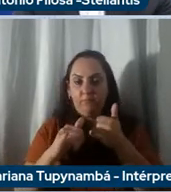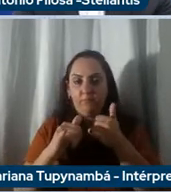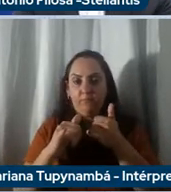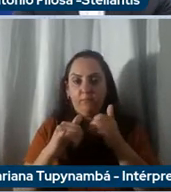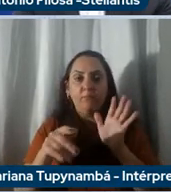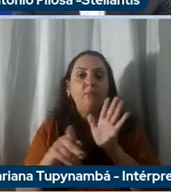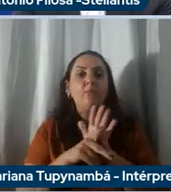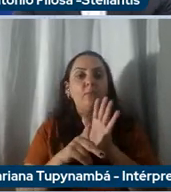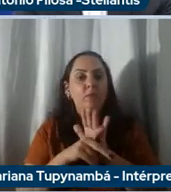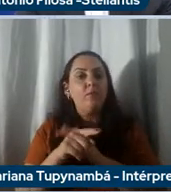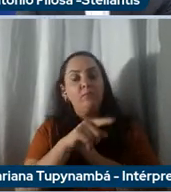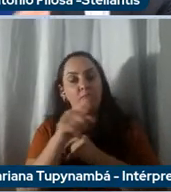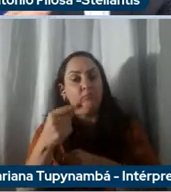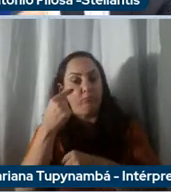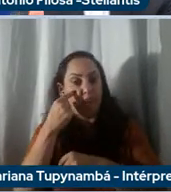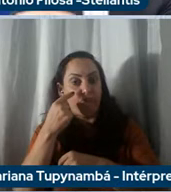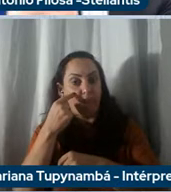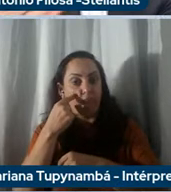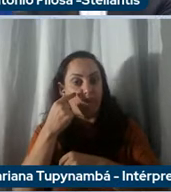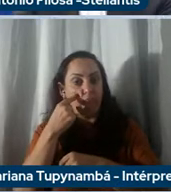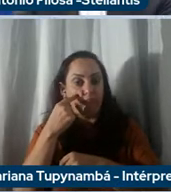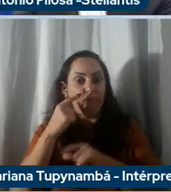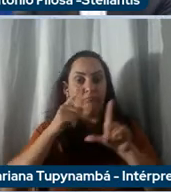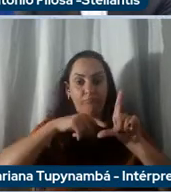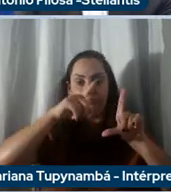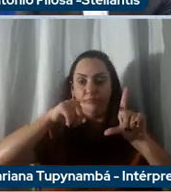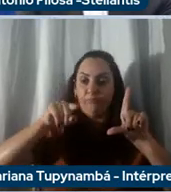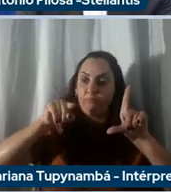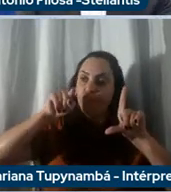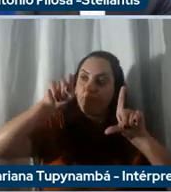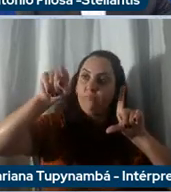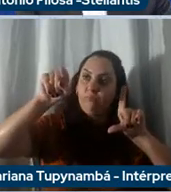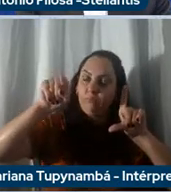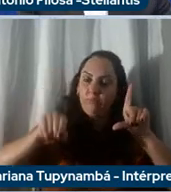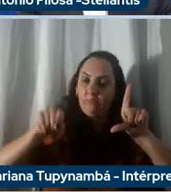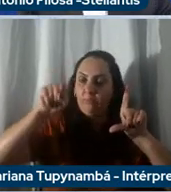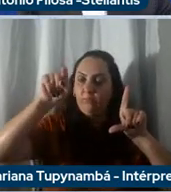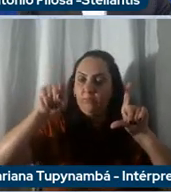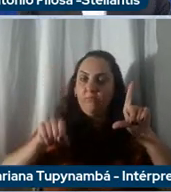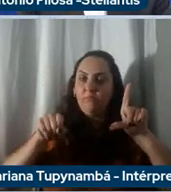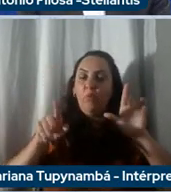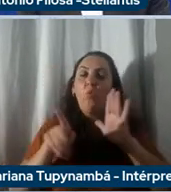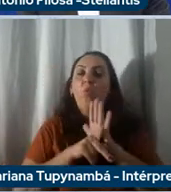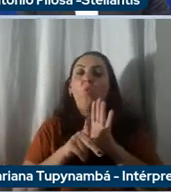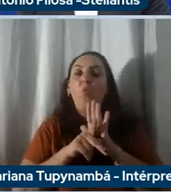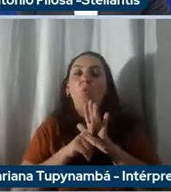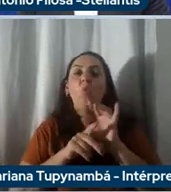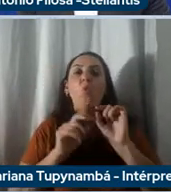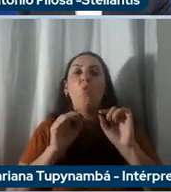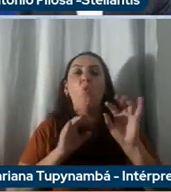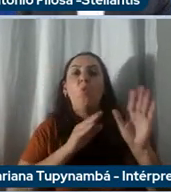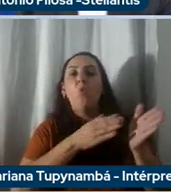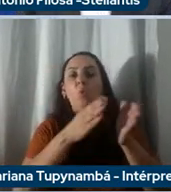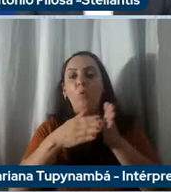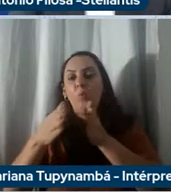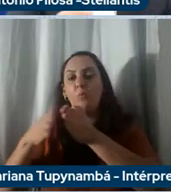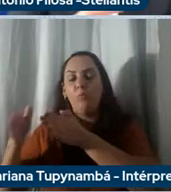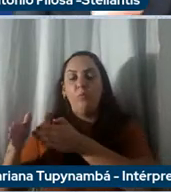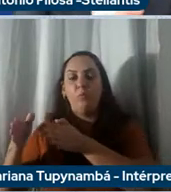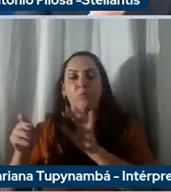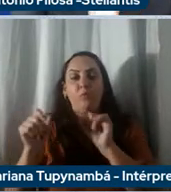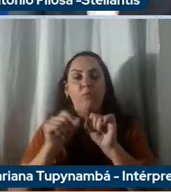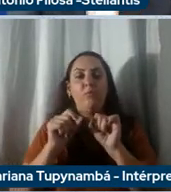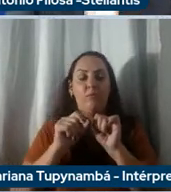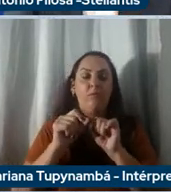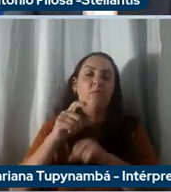ponto que vocês veem no gráfico agora tem melhorias dos processos de produção nossos e também dos nossos fornecedores